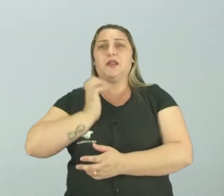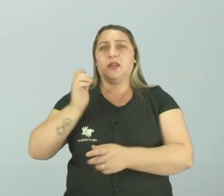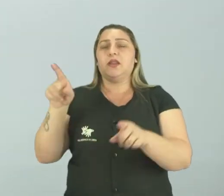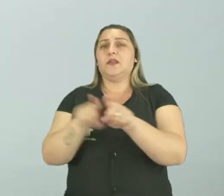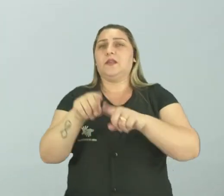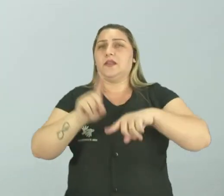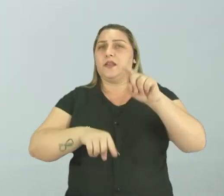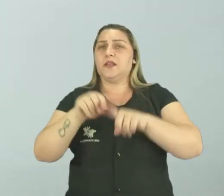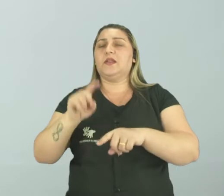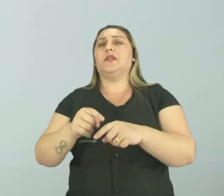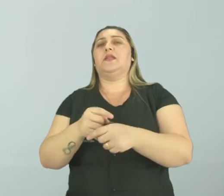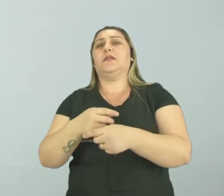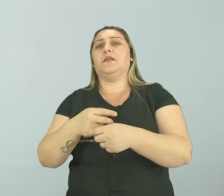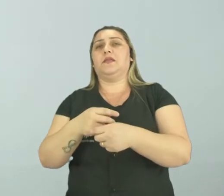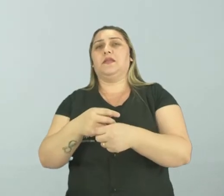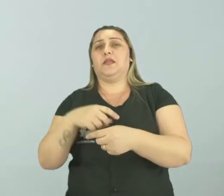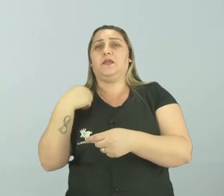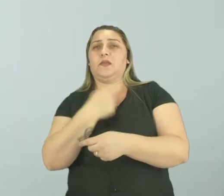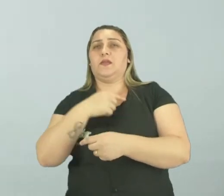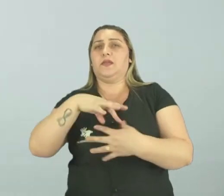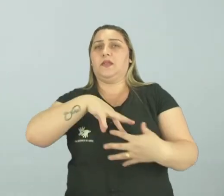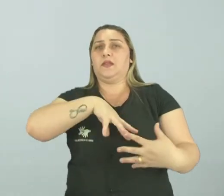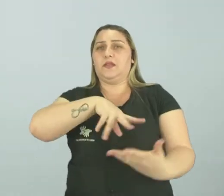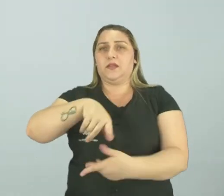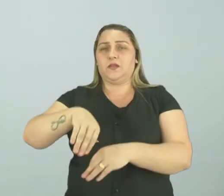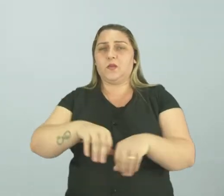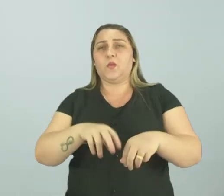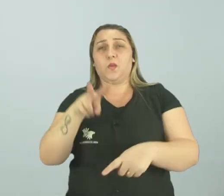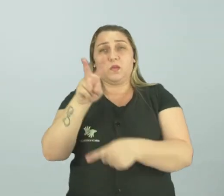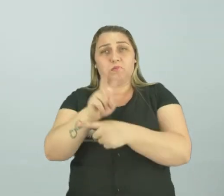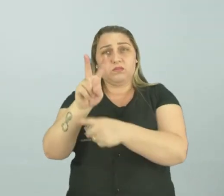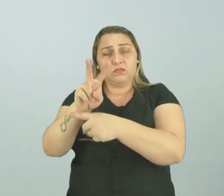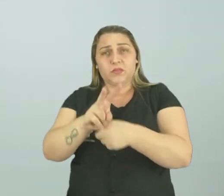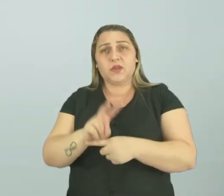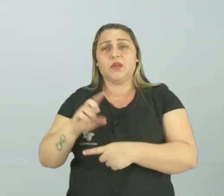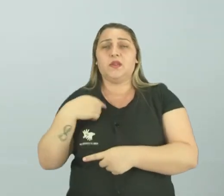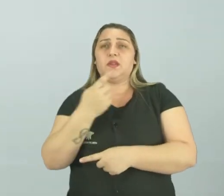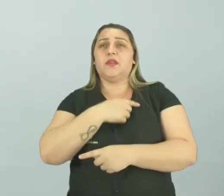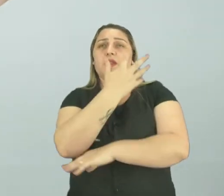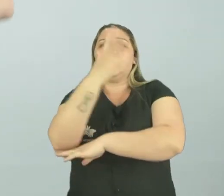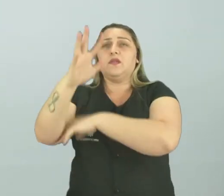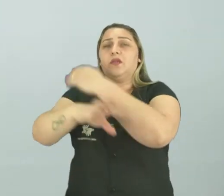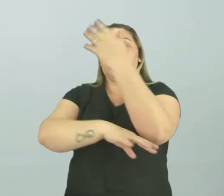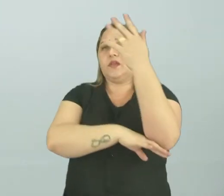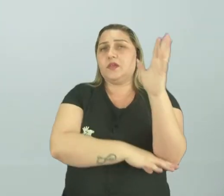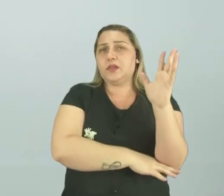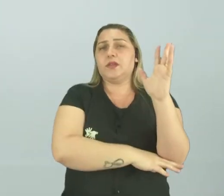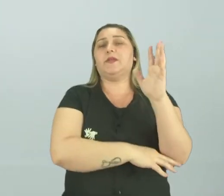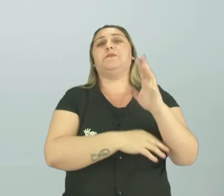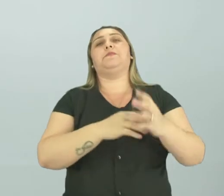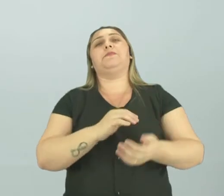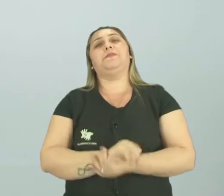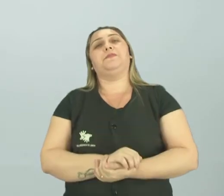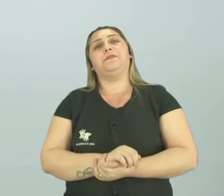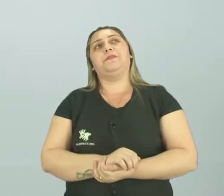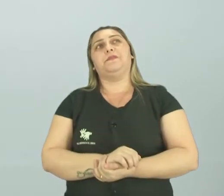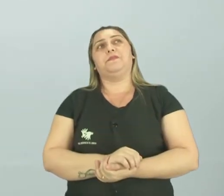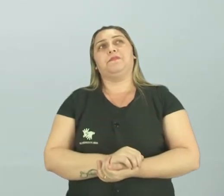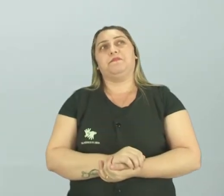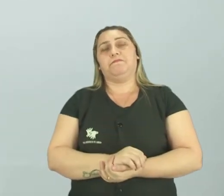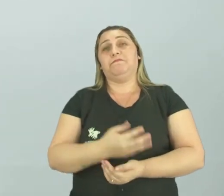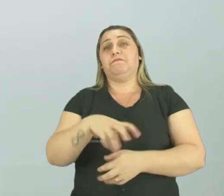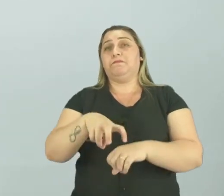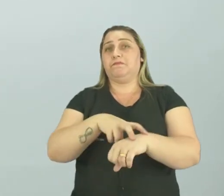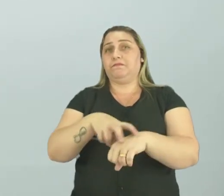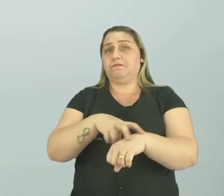também da nossa terra. E também todos nós temos cuidado, né? Temos que ter cuidado com a nossa floresta, né? Com as nossas matas. Tudo aquilo que é